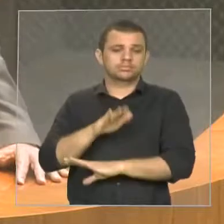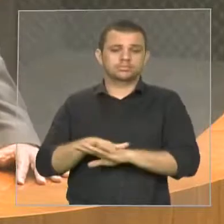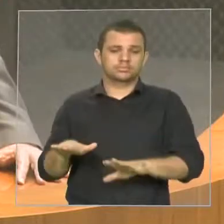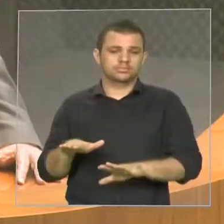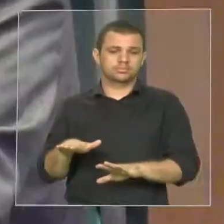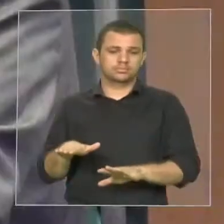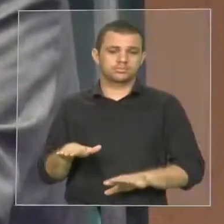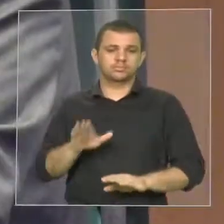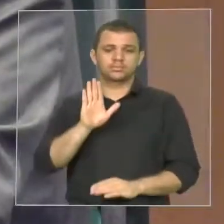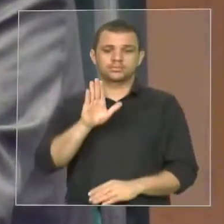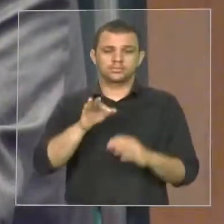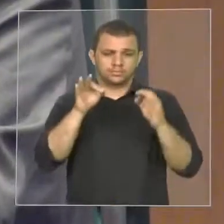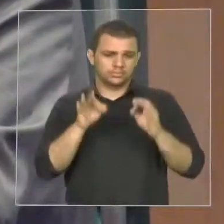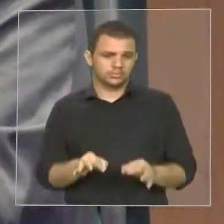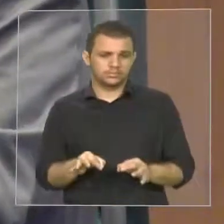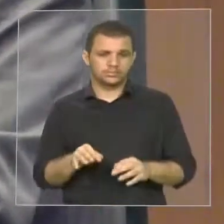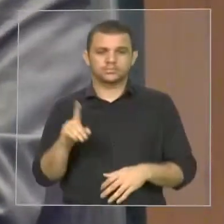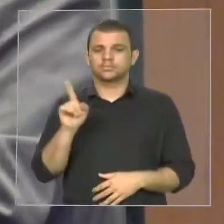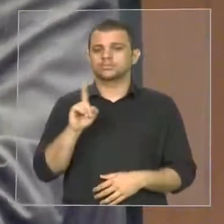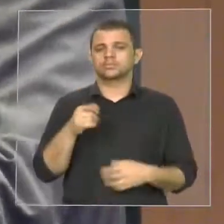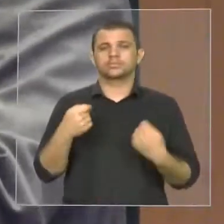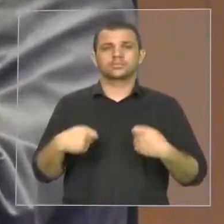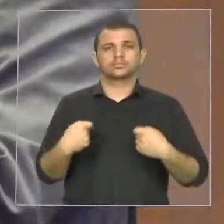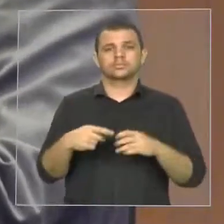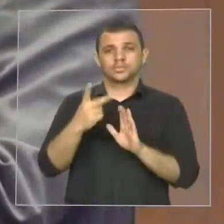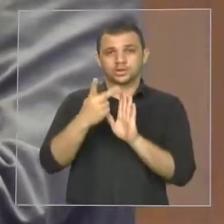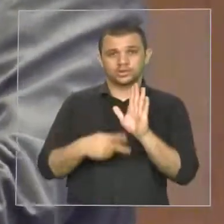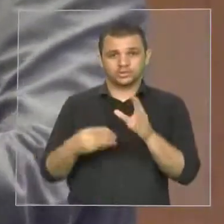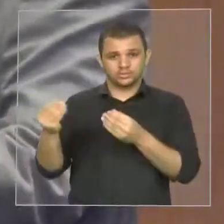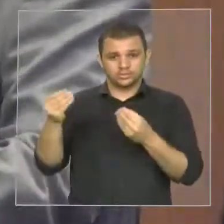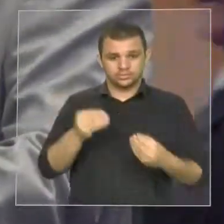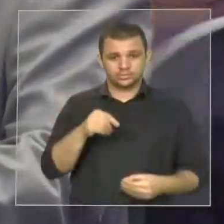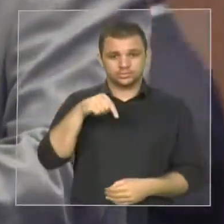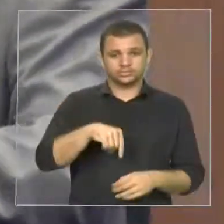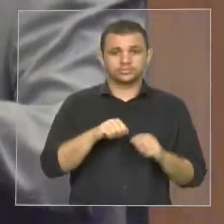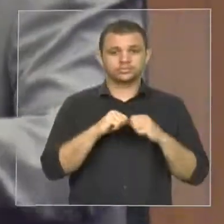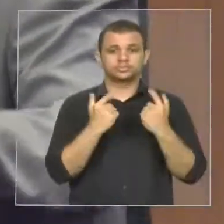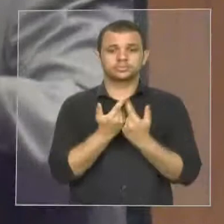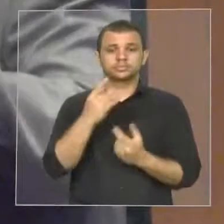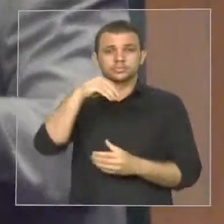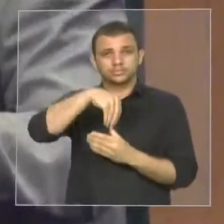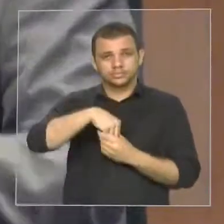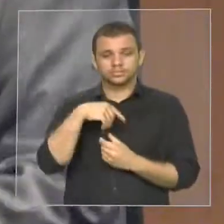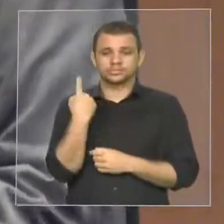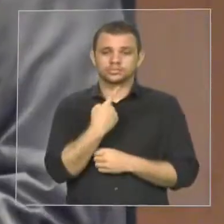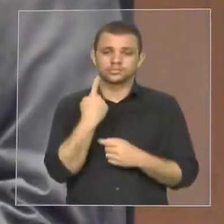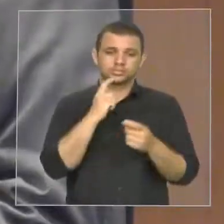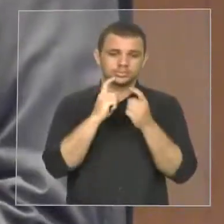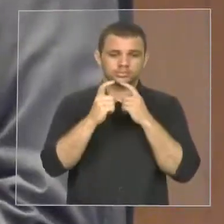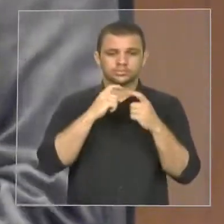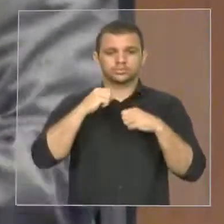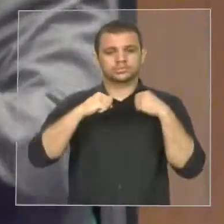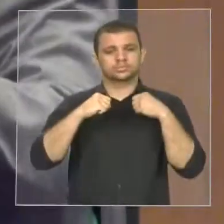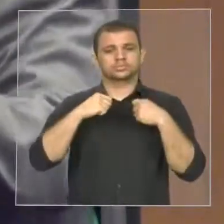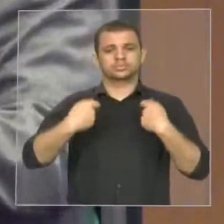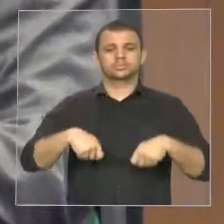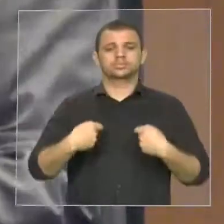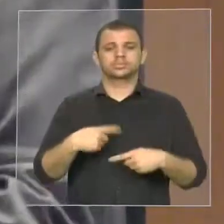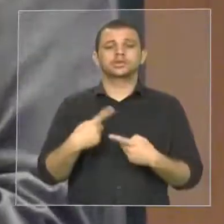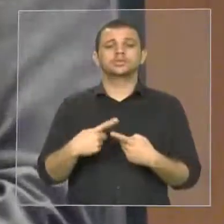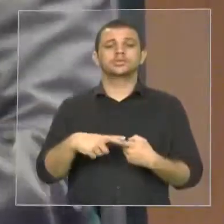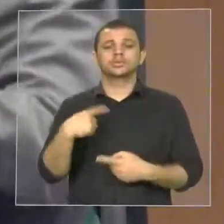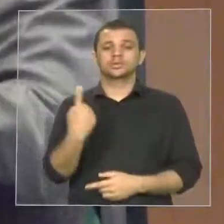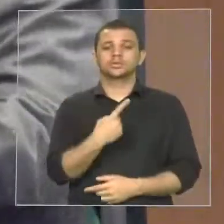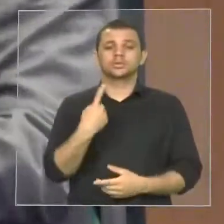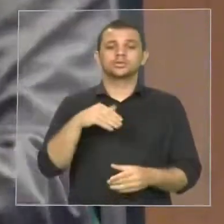A maneira correta é discutir esse projeto aqui na Assembleia, porque nós fomos eleitos para isso, para apreciar os